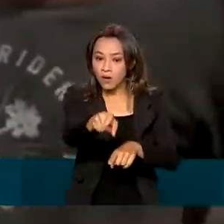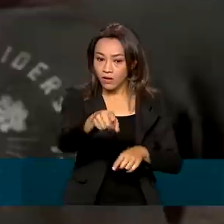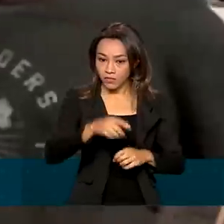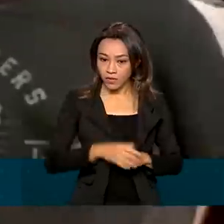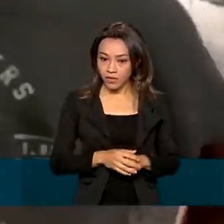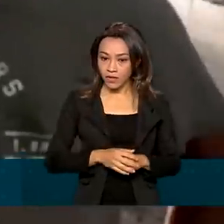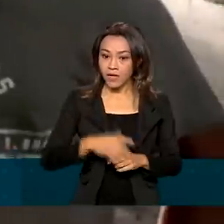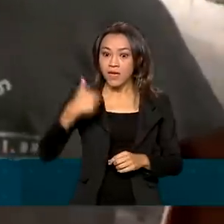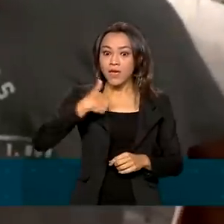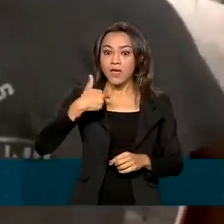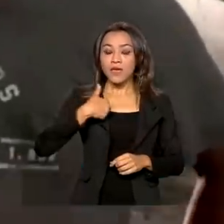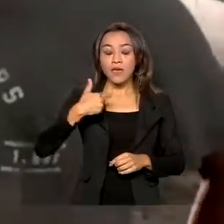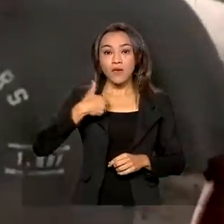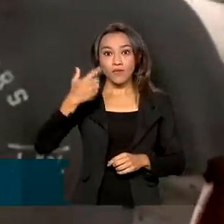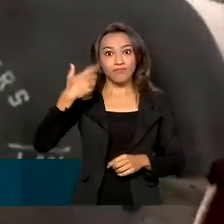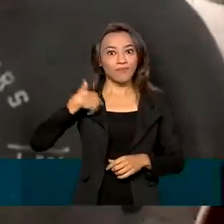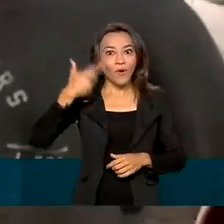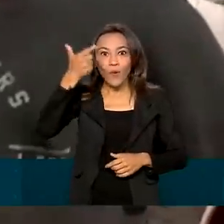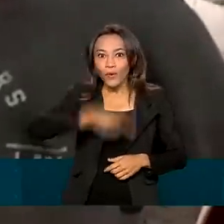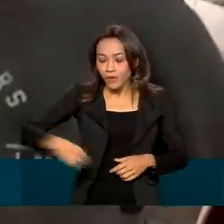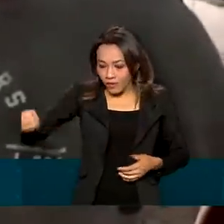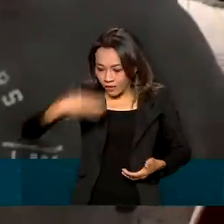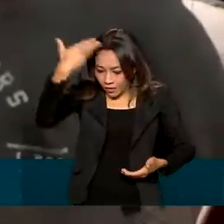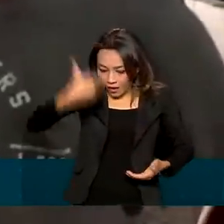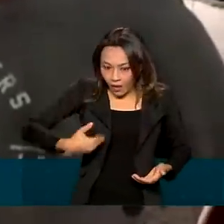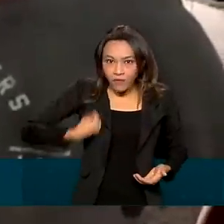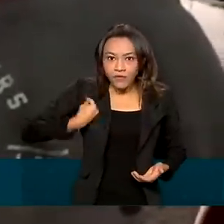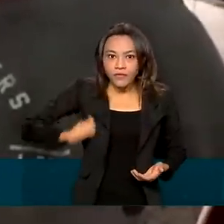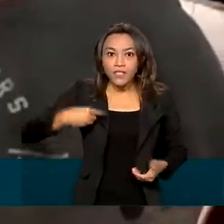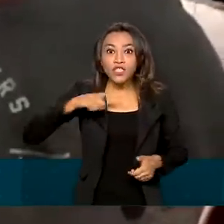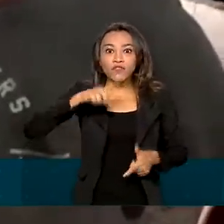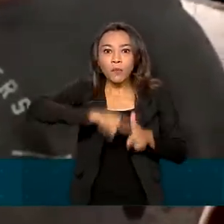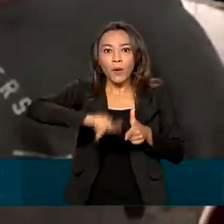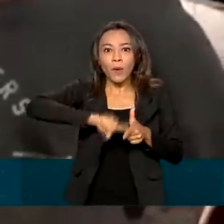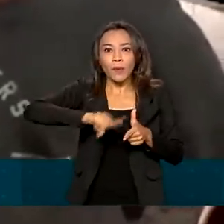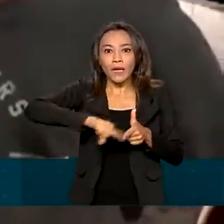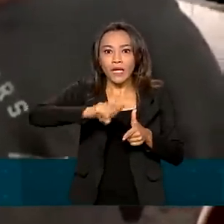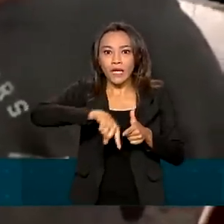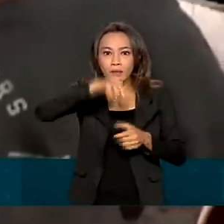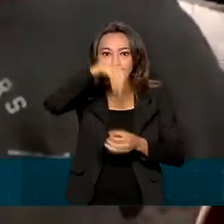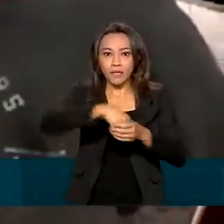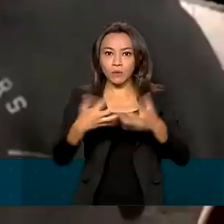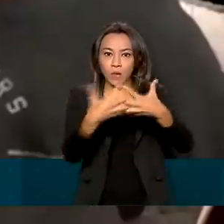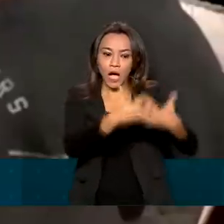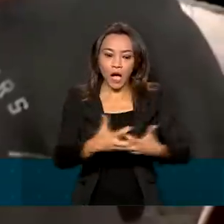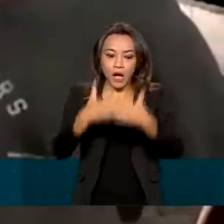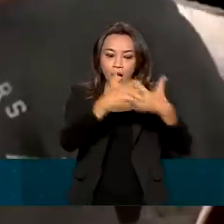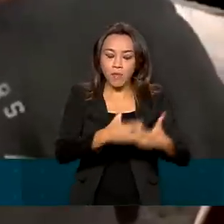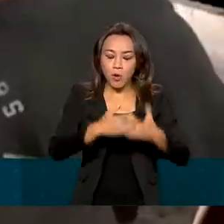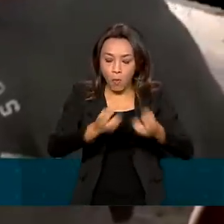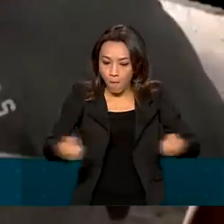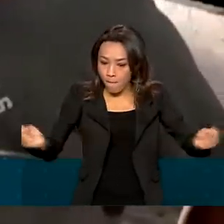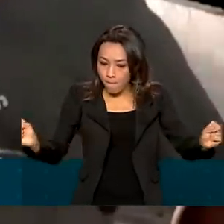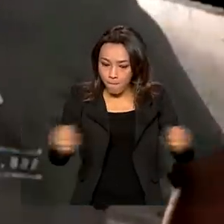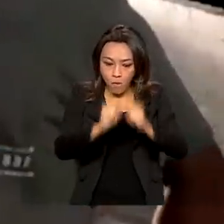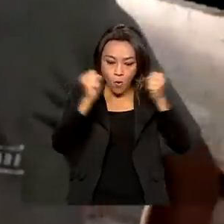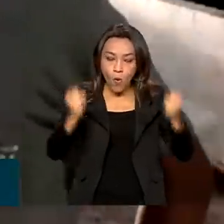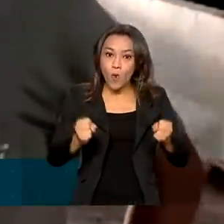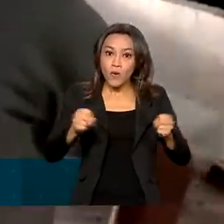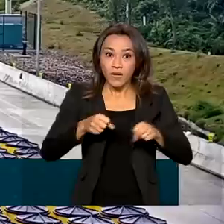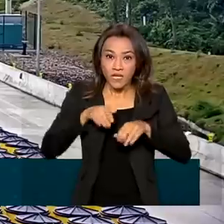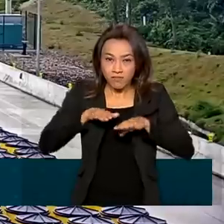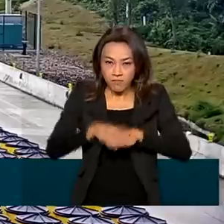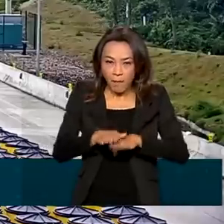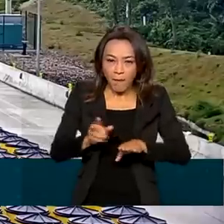nasci de novo, tive uma pane no veículo descendo a serra aqui de Guaratuba e a caixa de brita salvou minha